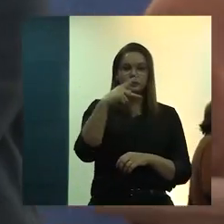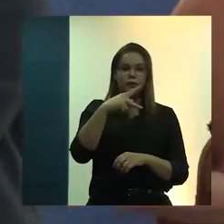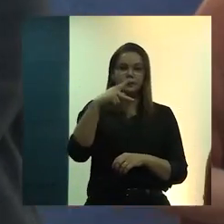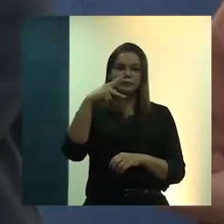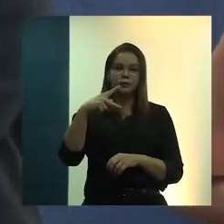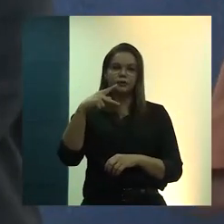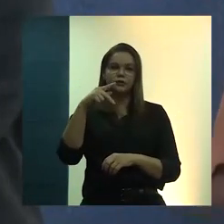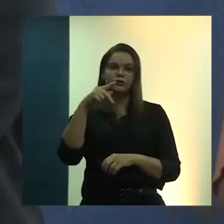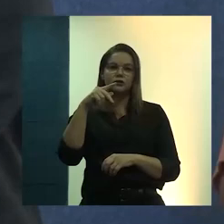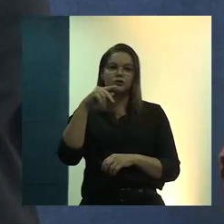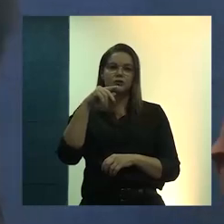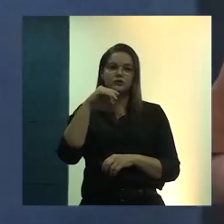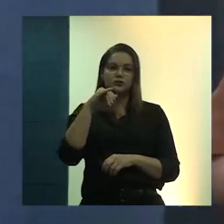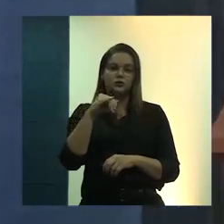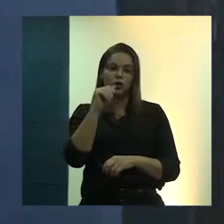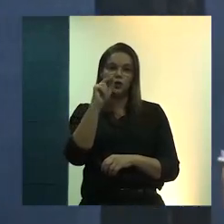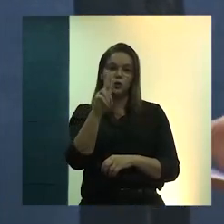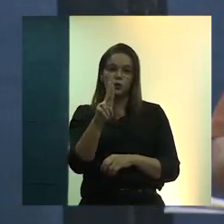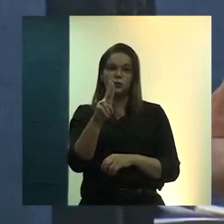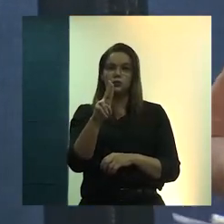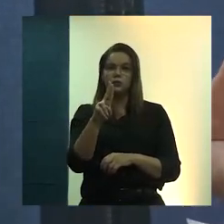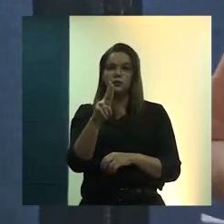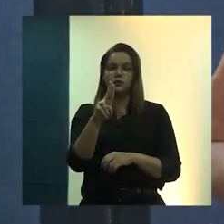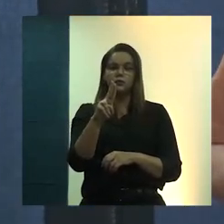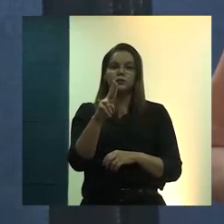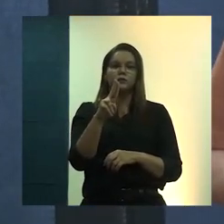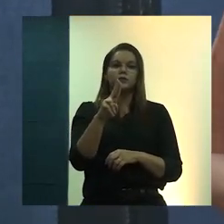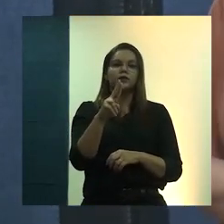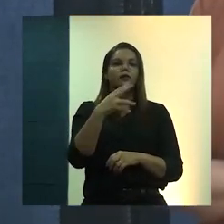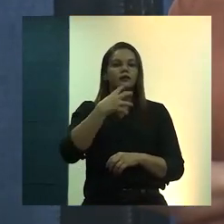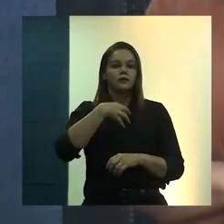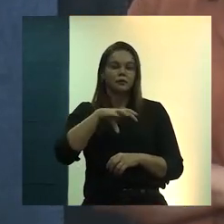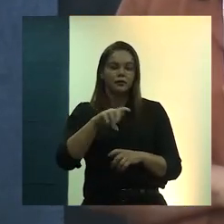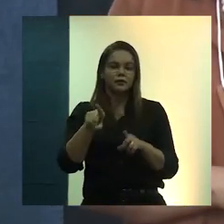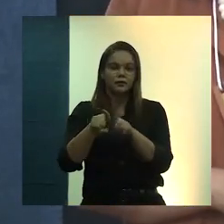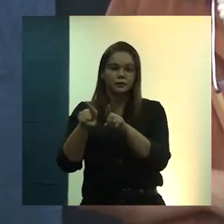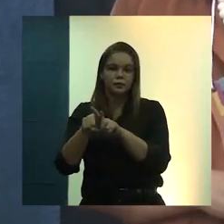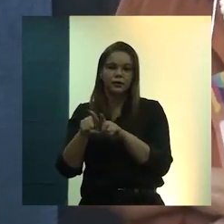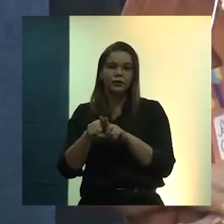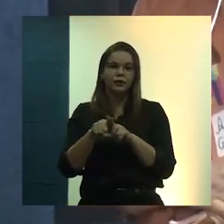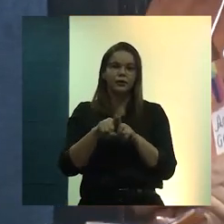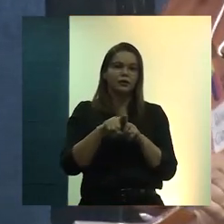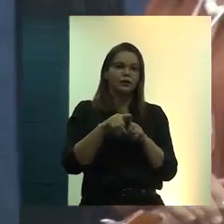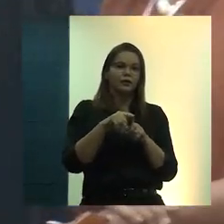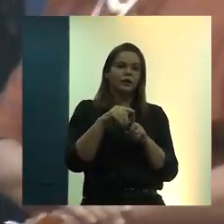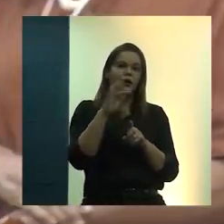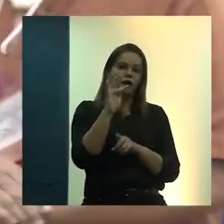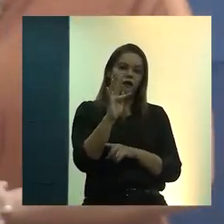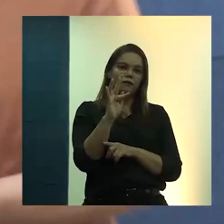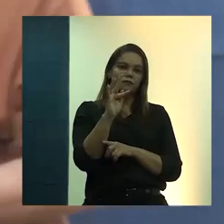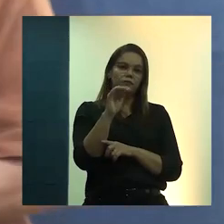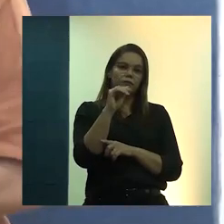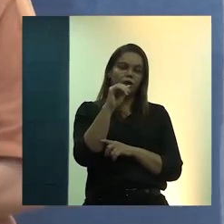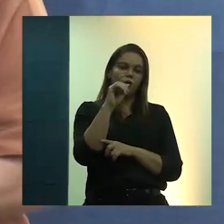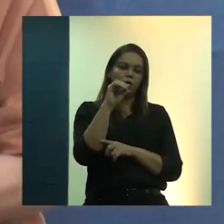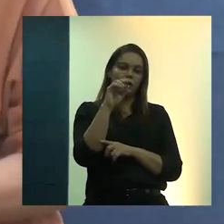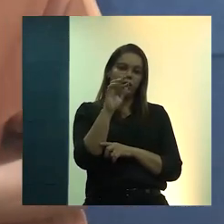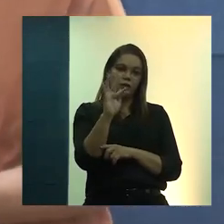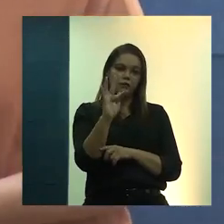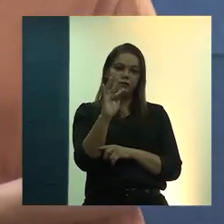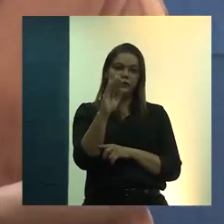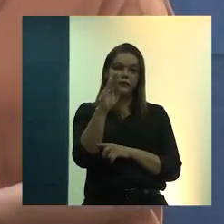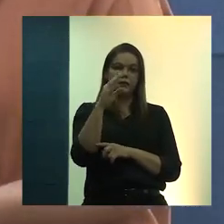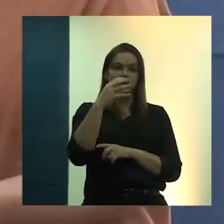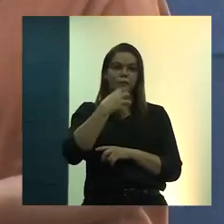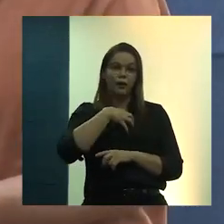e coordenadora no LAB Habitar FAO F Bahia. Foi secretária